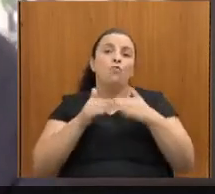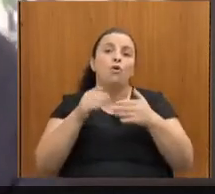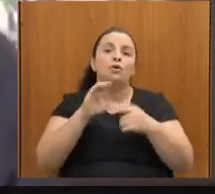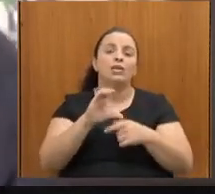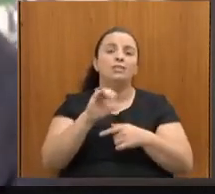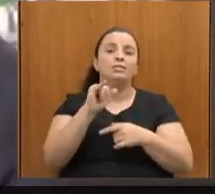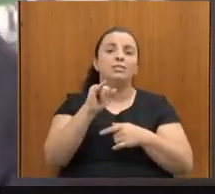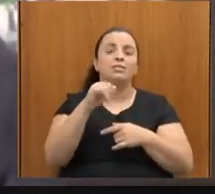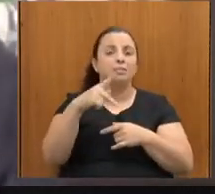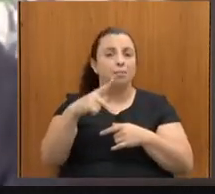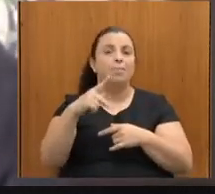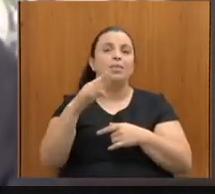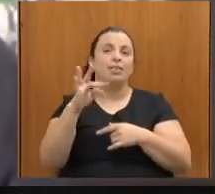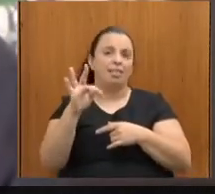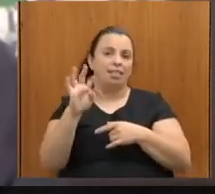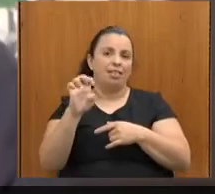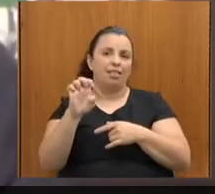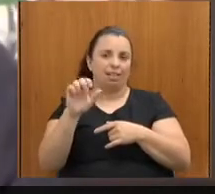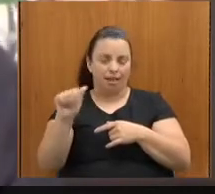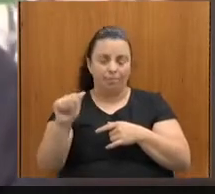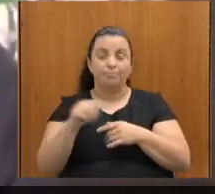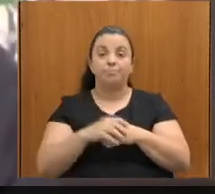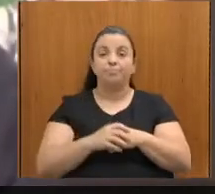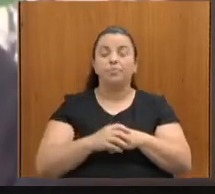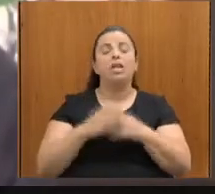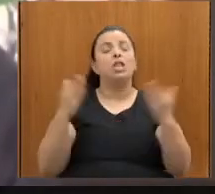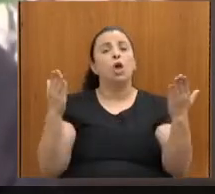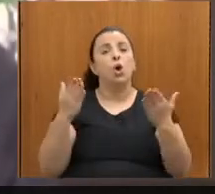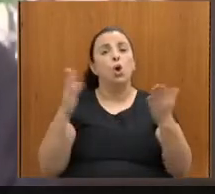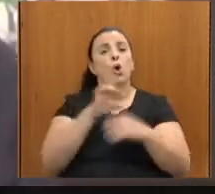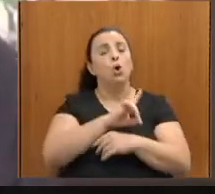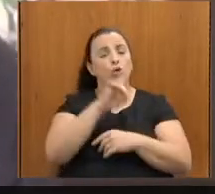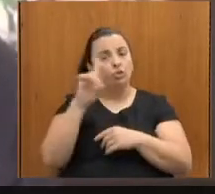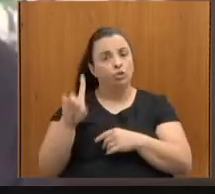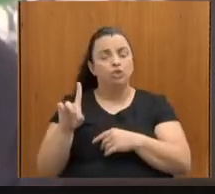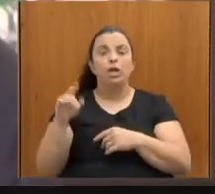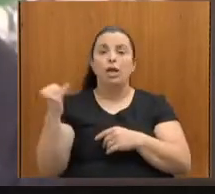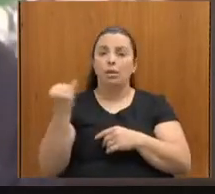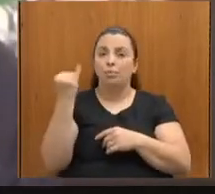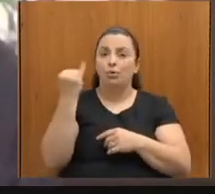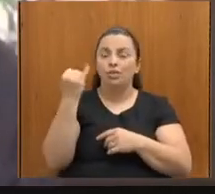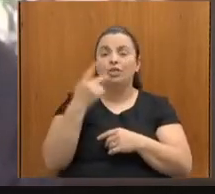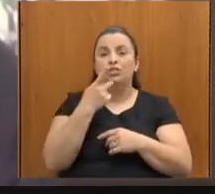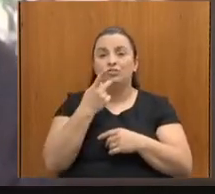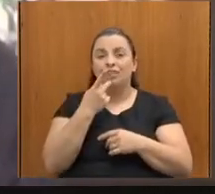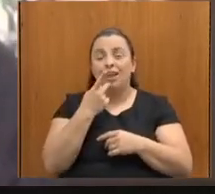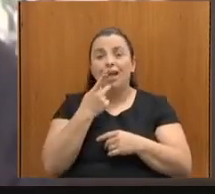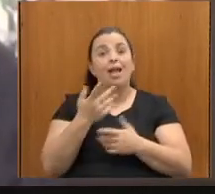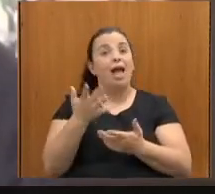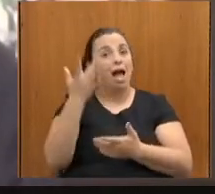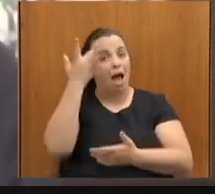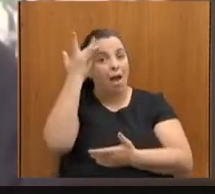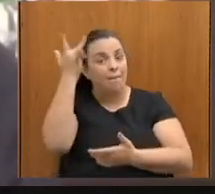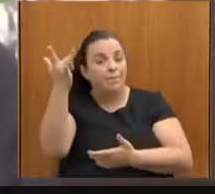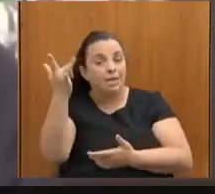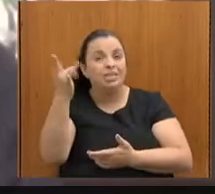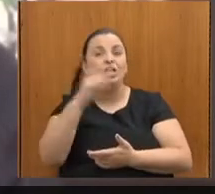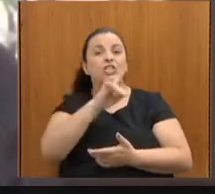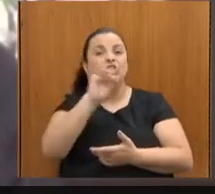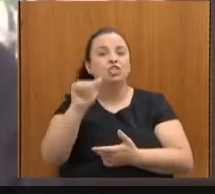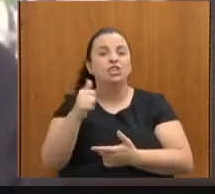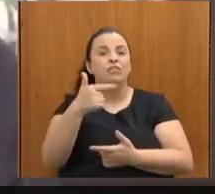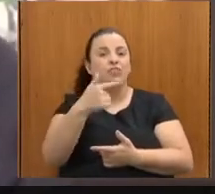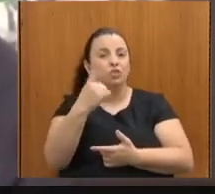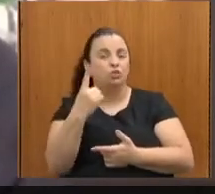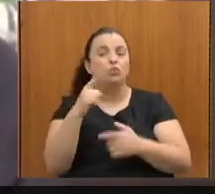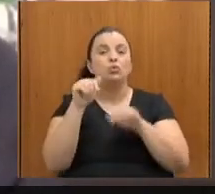relação ao dia de hoje, é importante ressaltar o dia de amanhã, o dia que se comemora, o 21 de setembro,